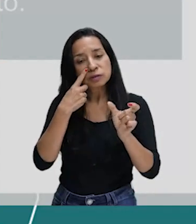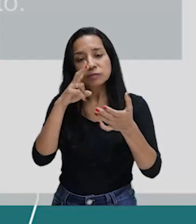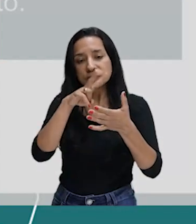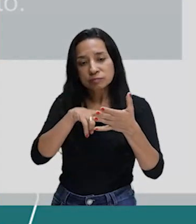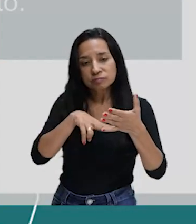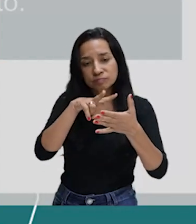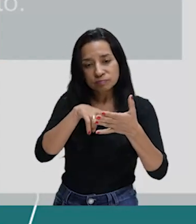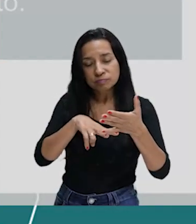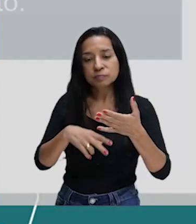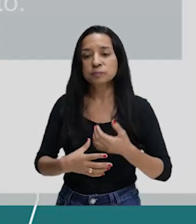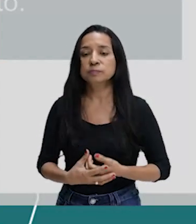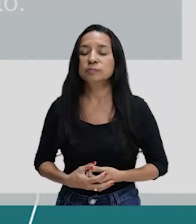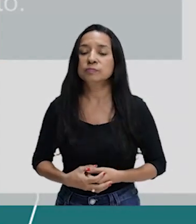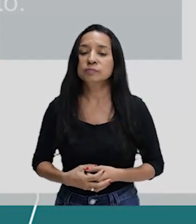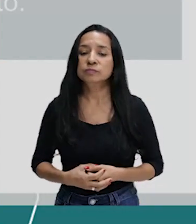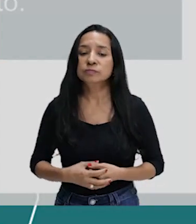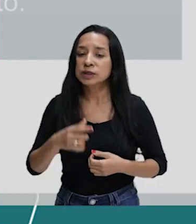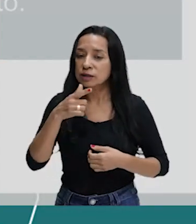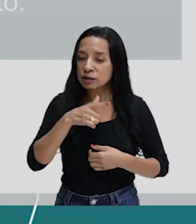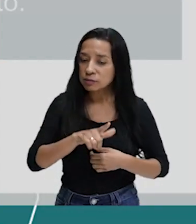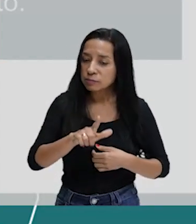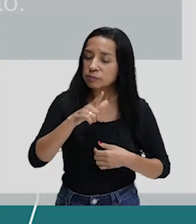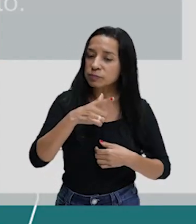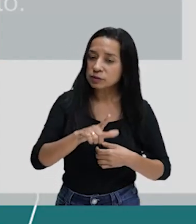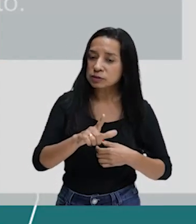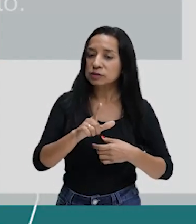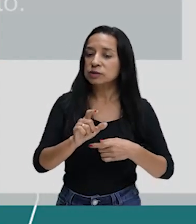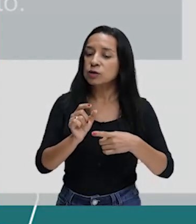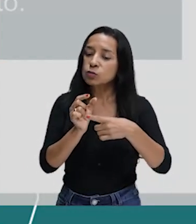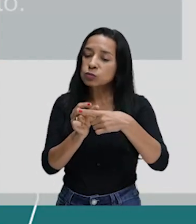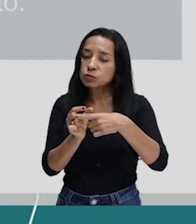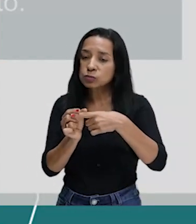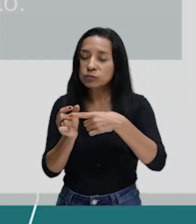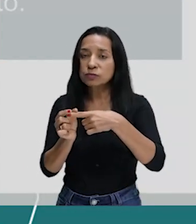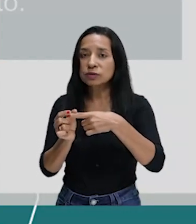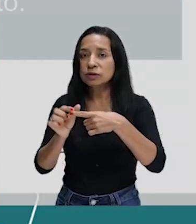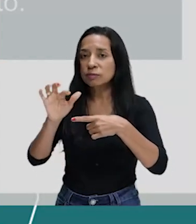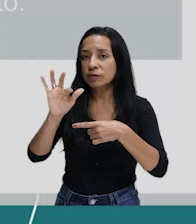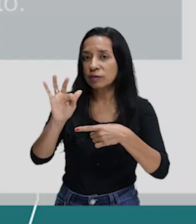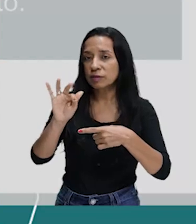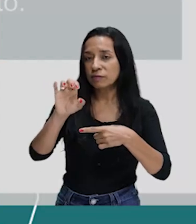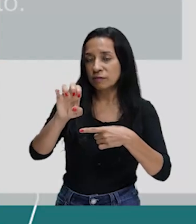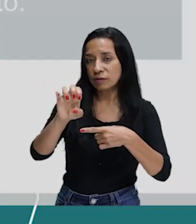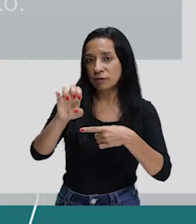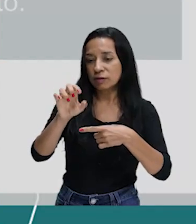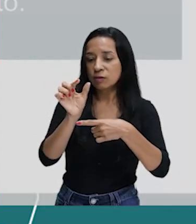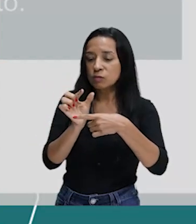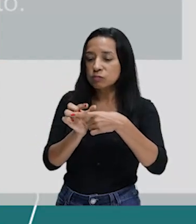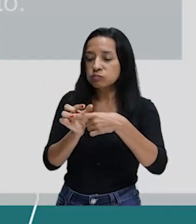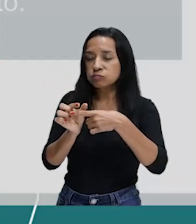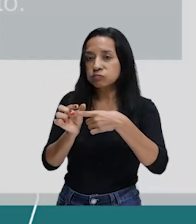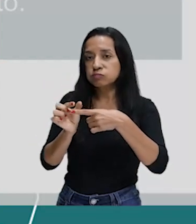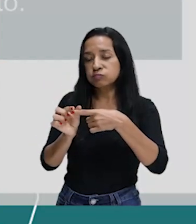fecundais. Olha a repetição do fonema fe. Infinito,